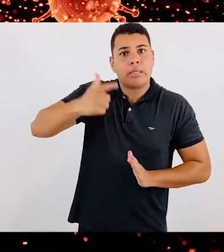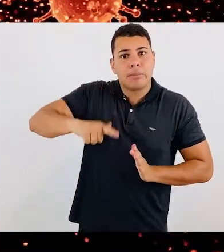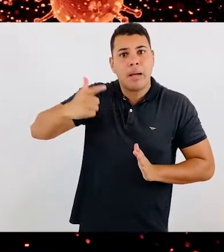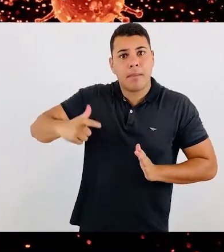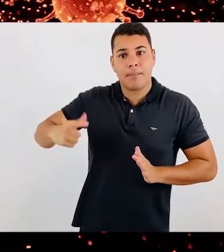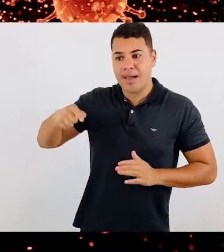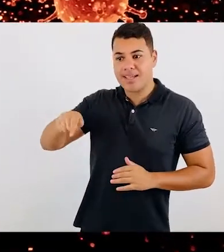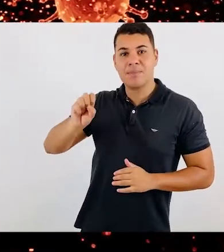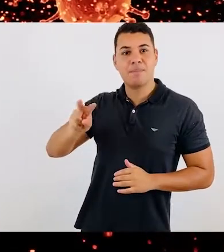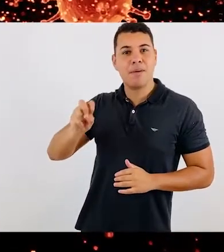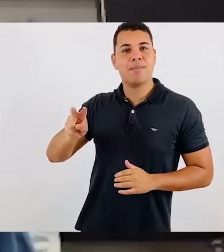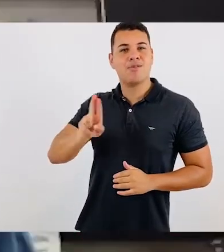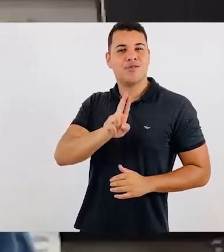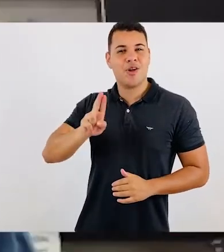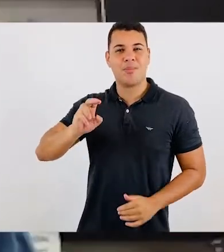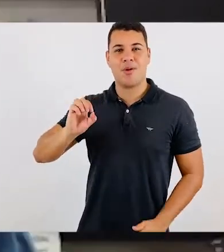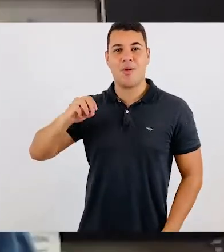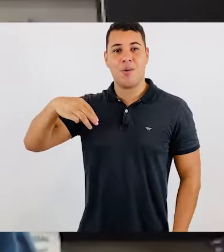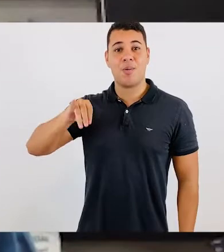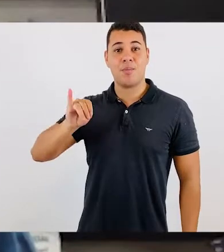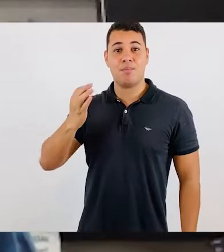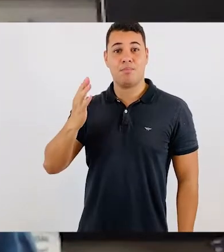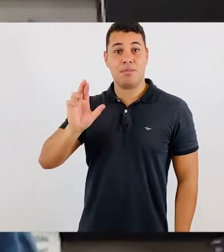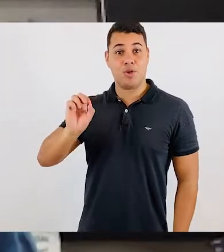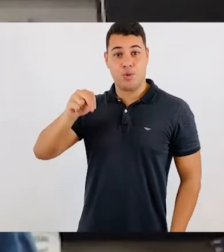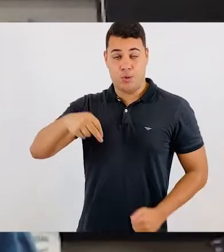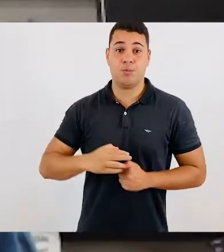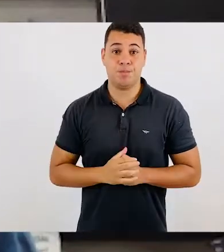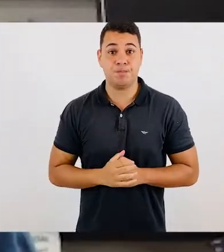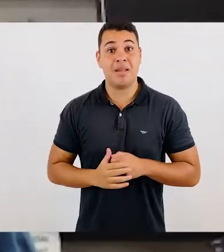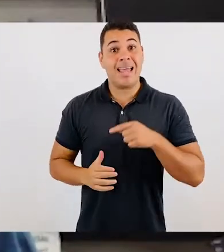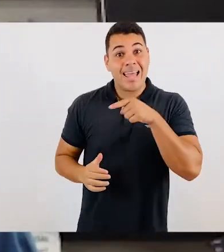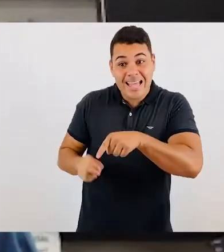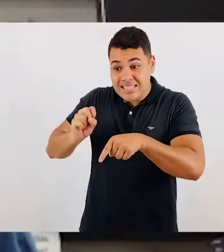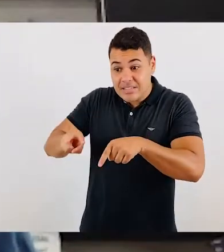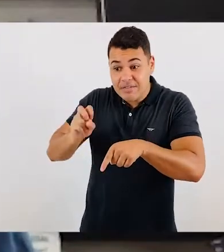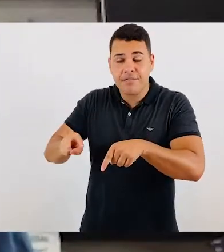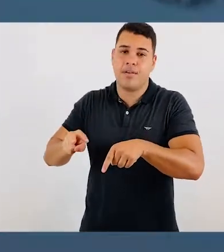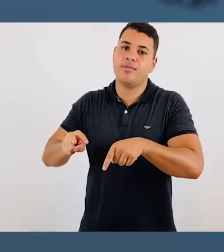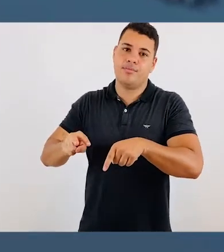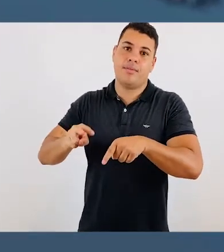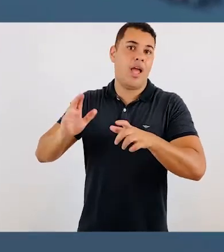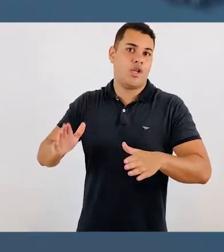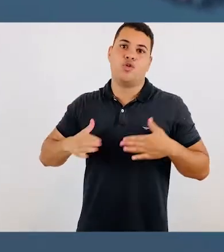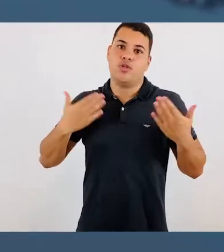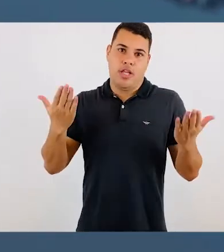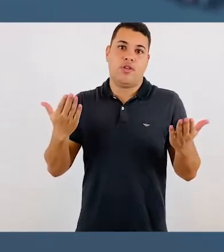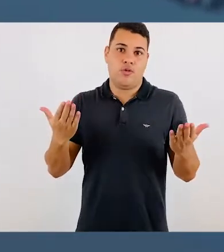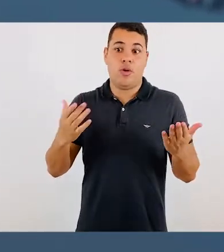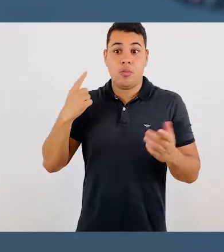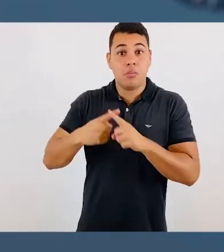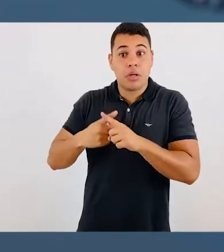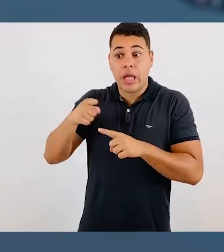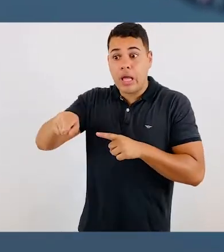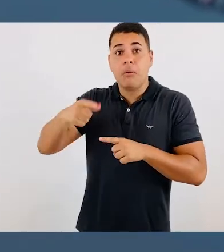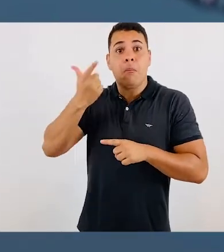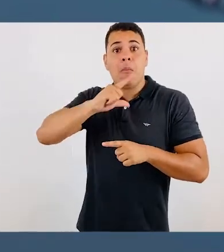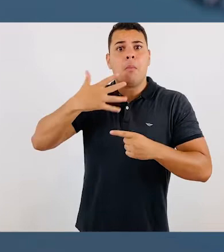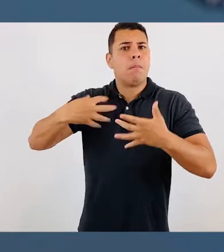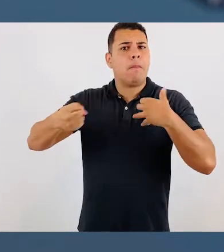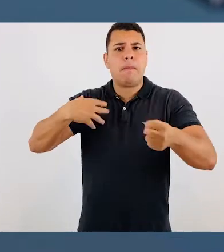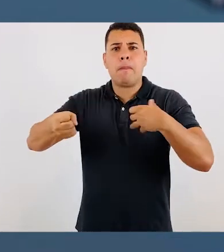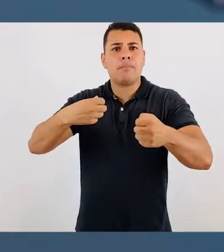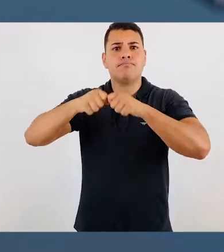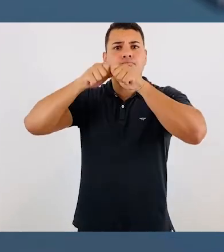A Ômicron tem uma capacidade de disseminação que é assustadora, é um crescimento exponencial que a gente